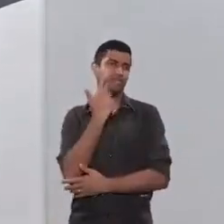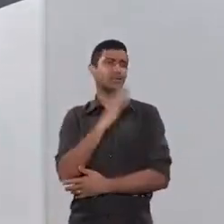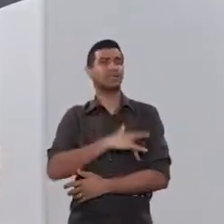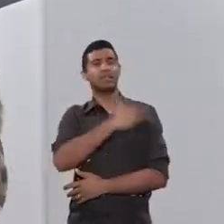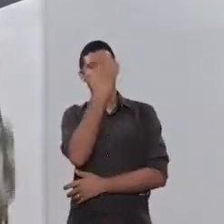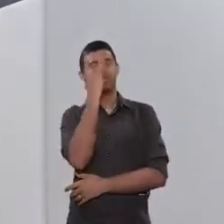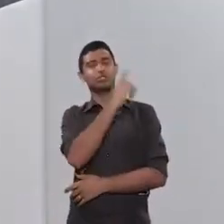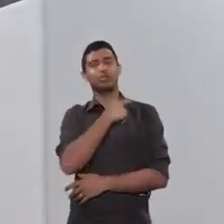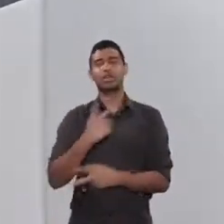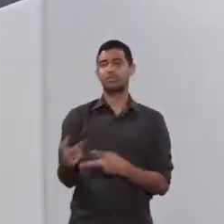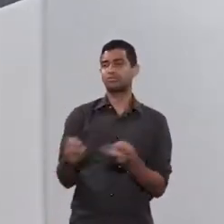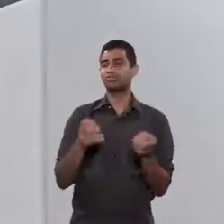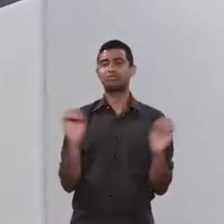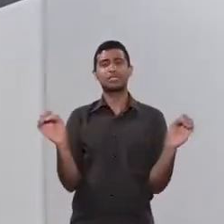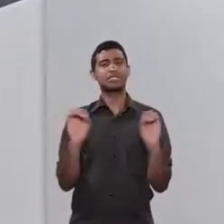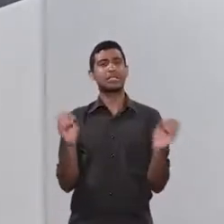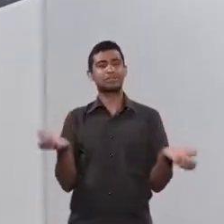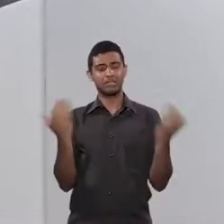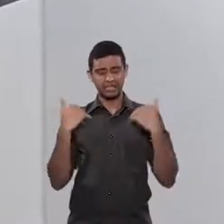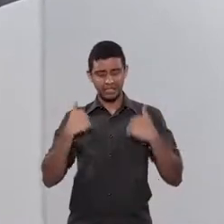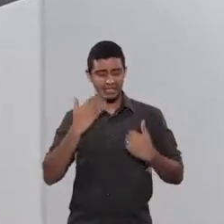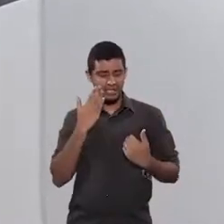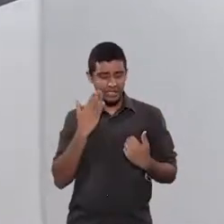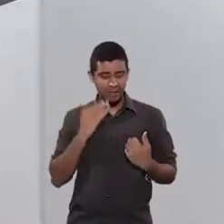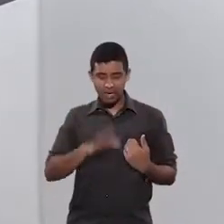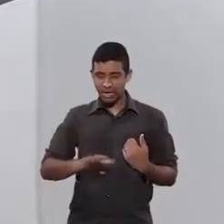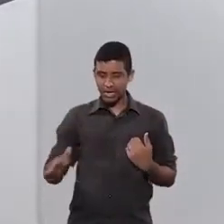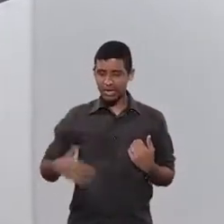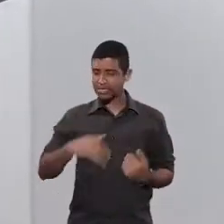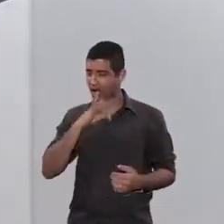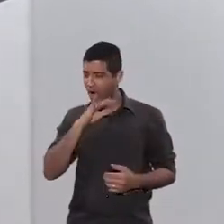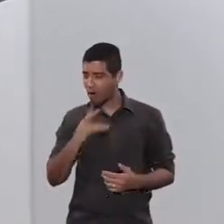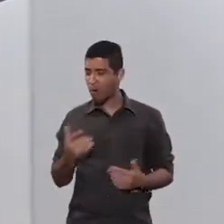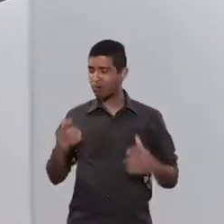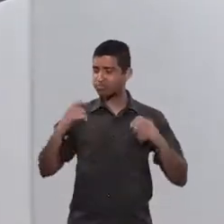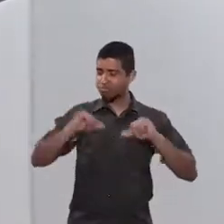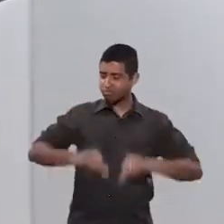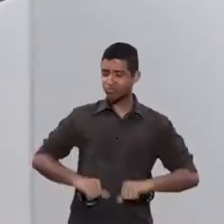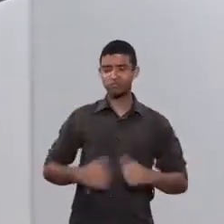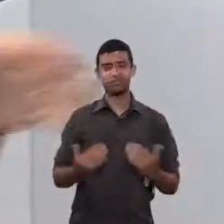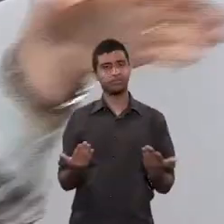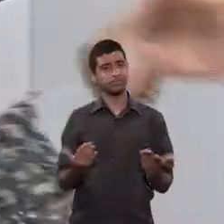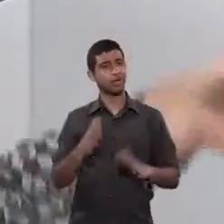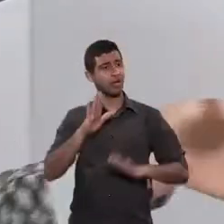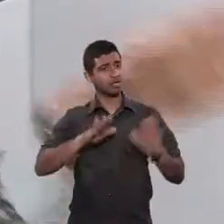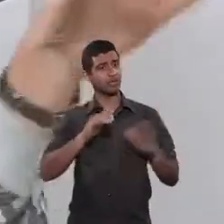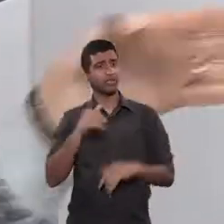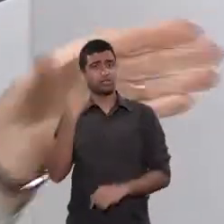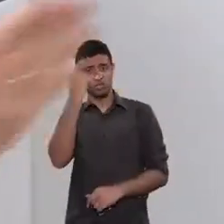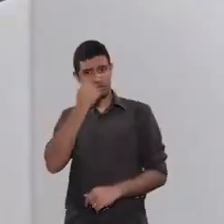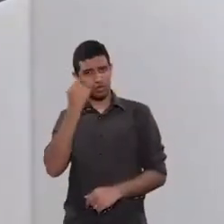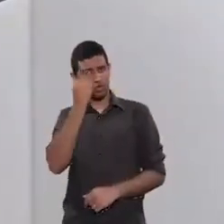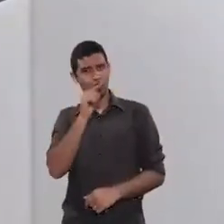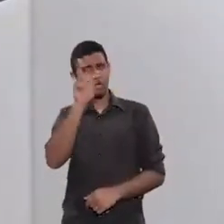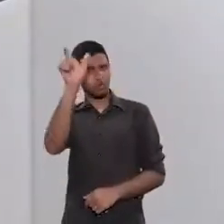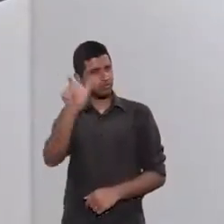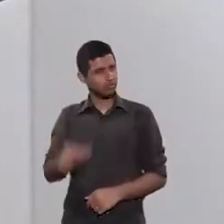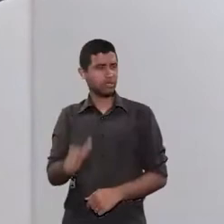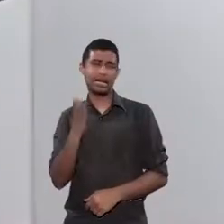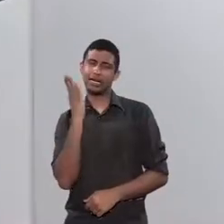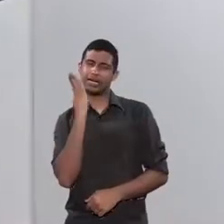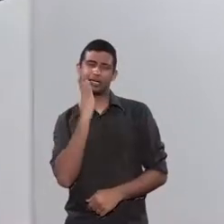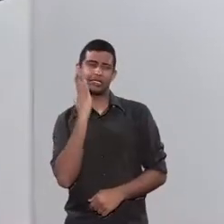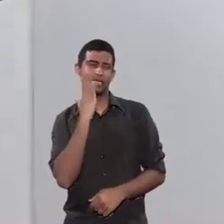mas aquela pessoa não está nem conseguindo se organizar internamente para saber que aquilo está fazendo mal criança. Então, muitas vezes, um profissional, um próprio advogado, mesmo, sabendo,